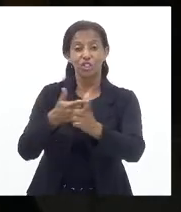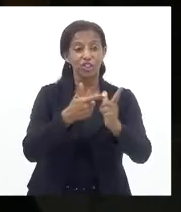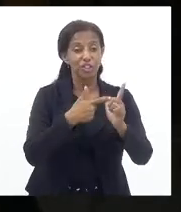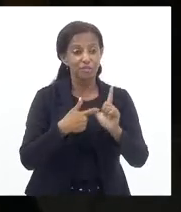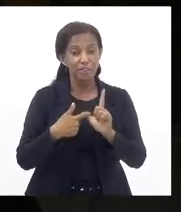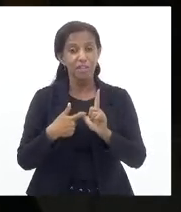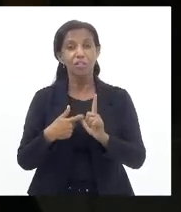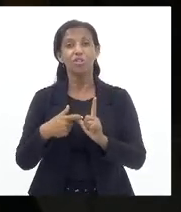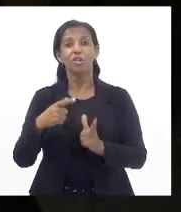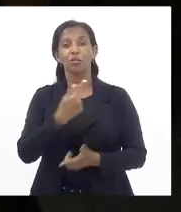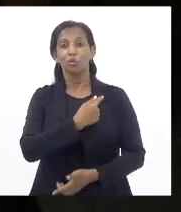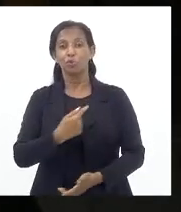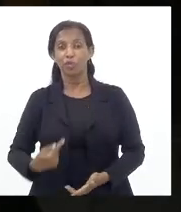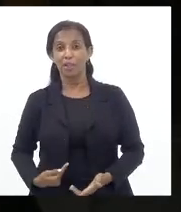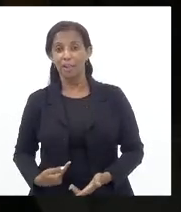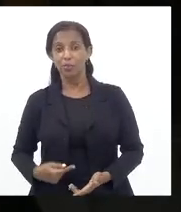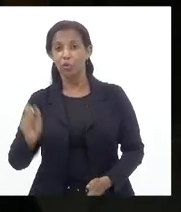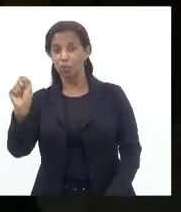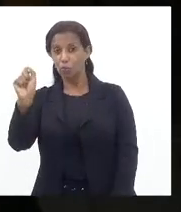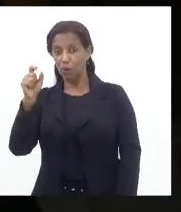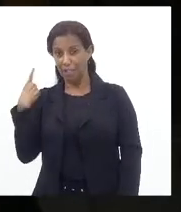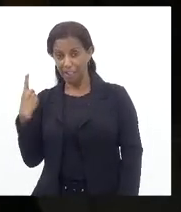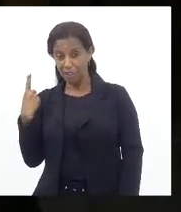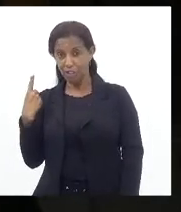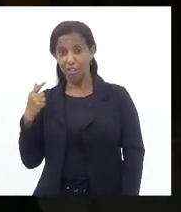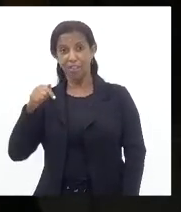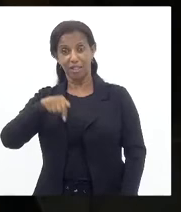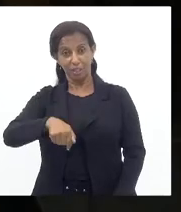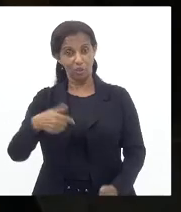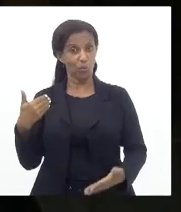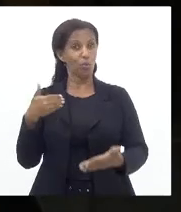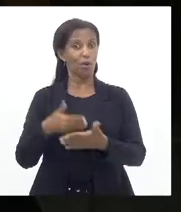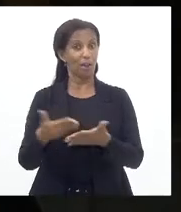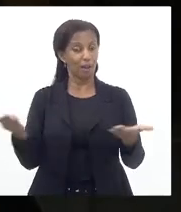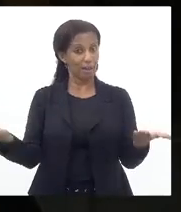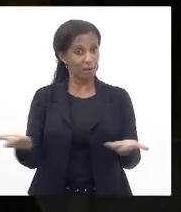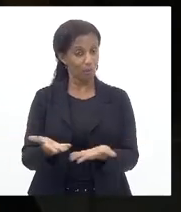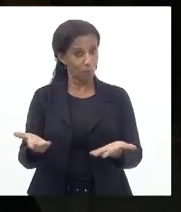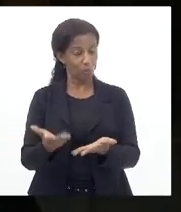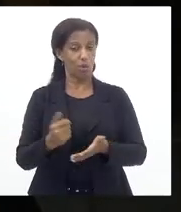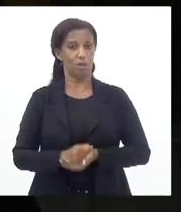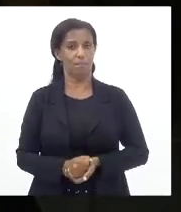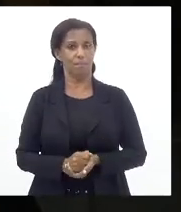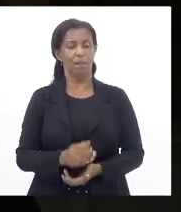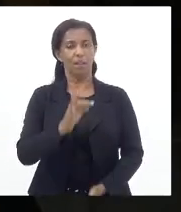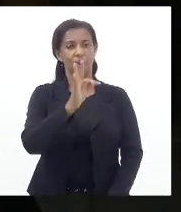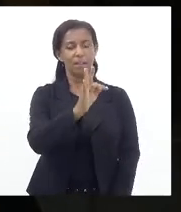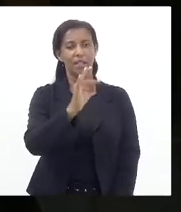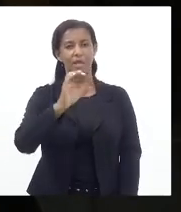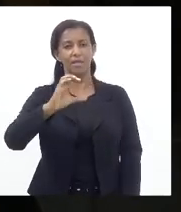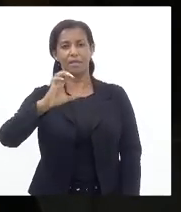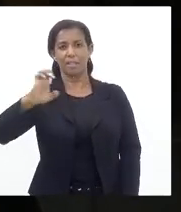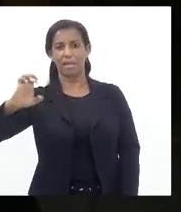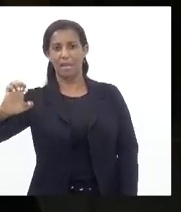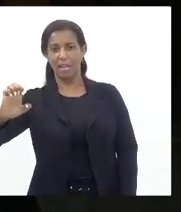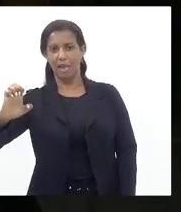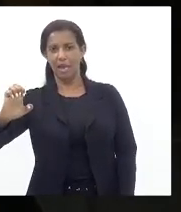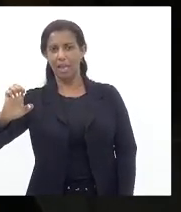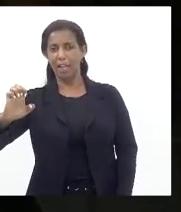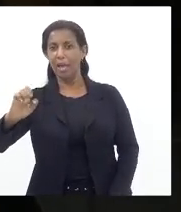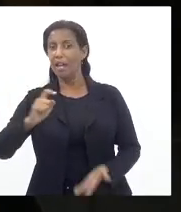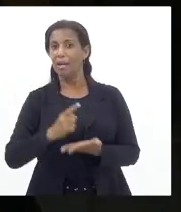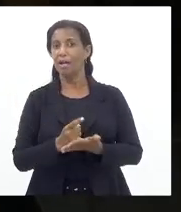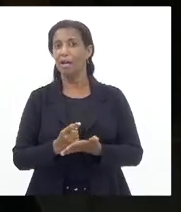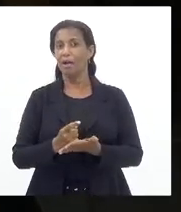atual Queria lembrar Que o tribunal De contas Do estado Rejeitou